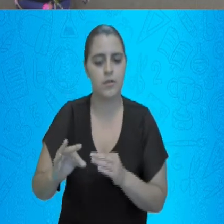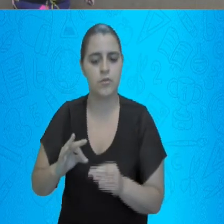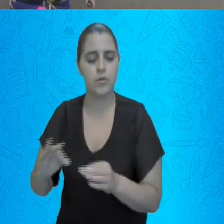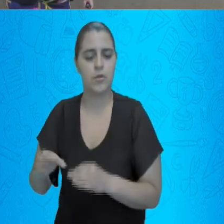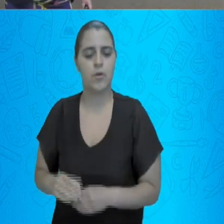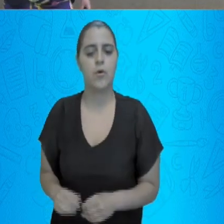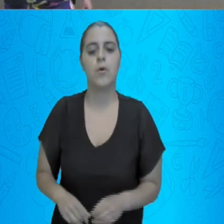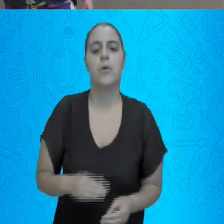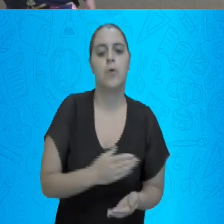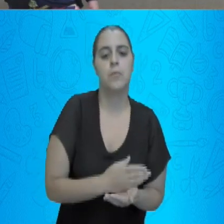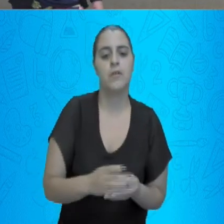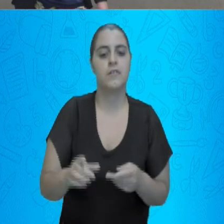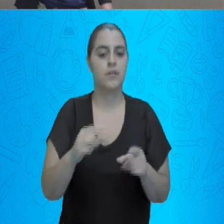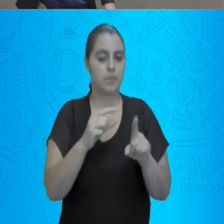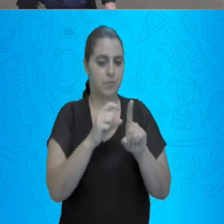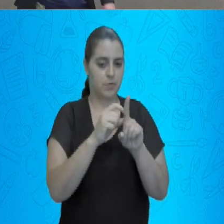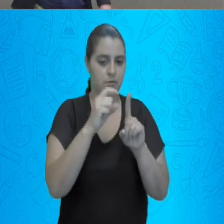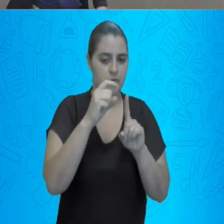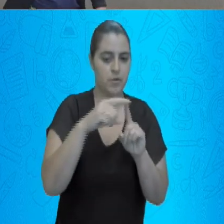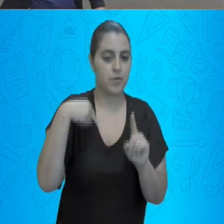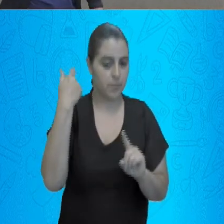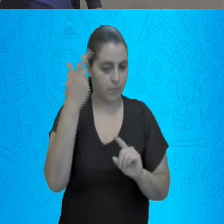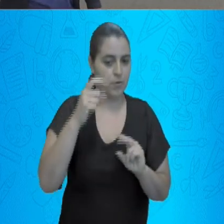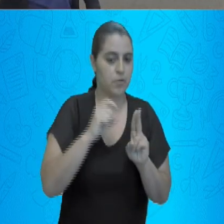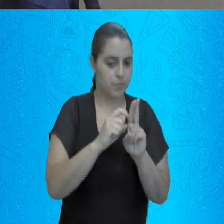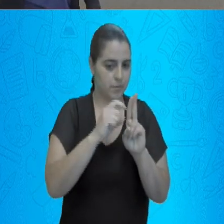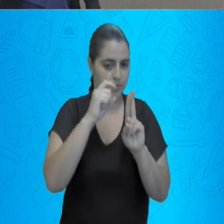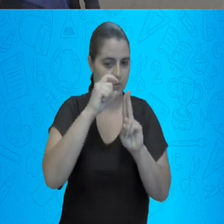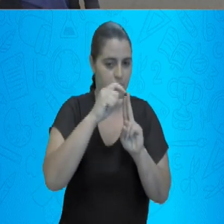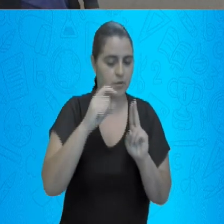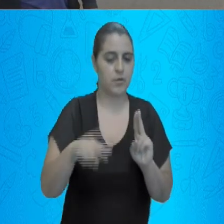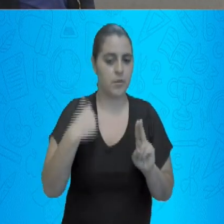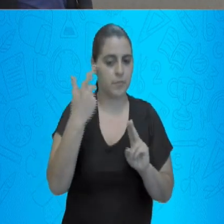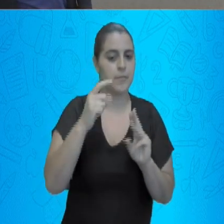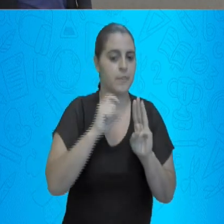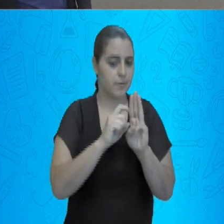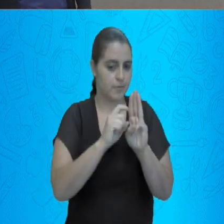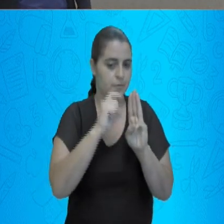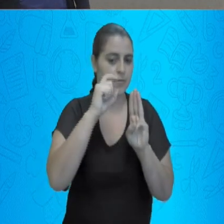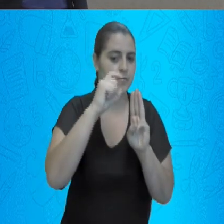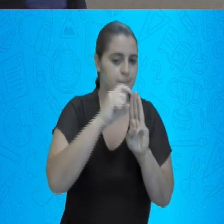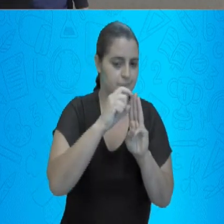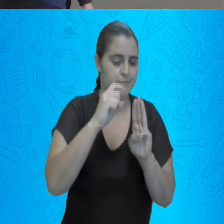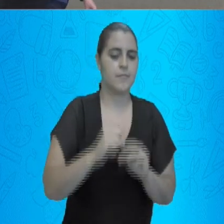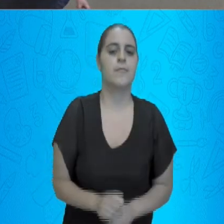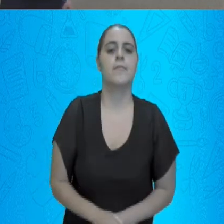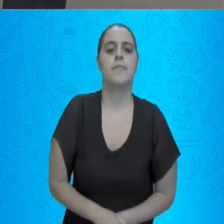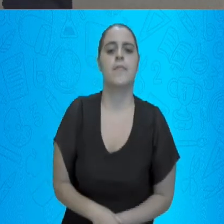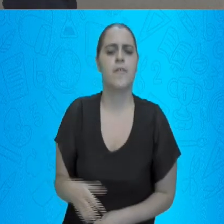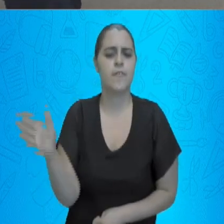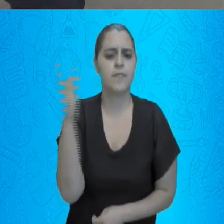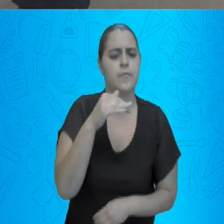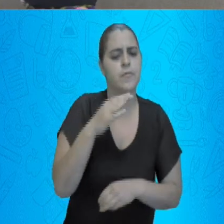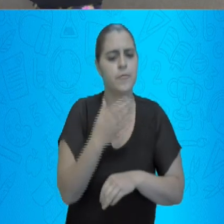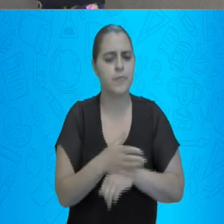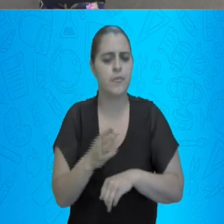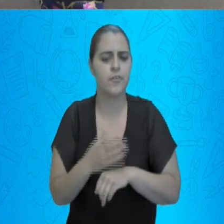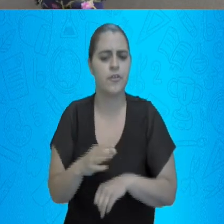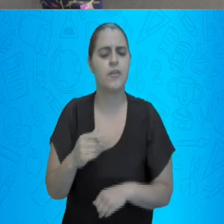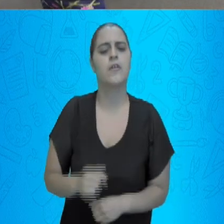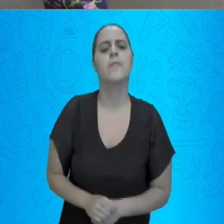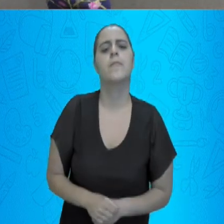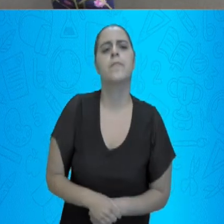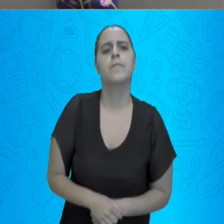Começando pela unidade, depois pela dezena e depois pela centena. Vamos praticar mais?